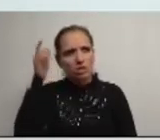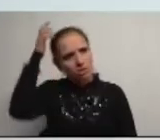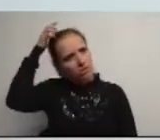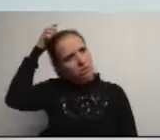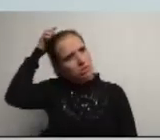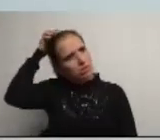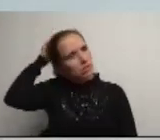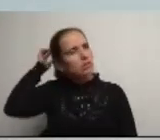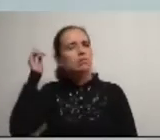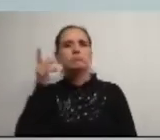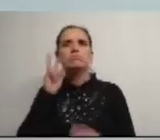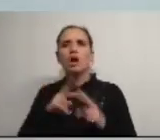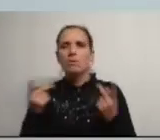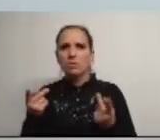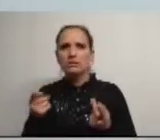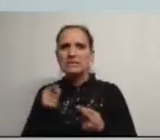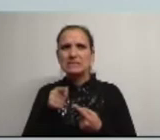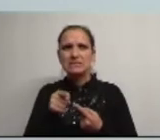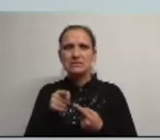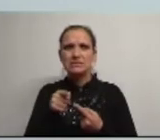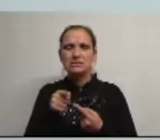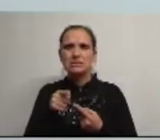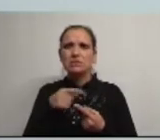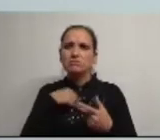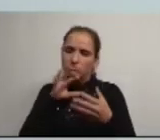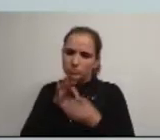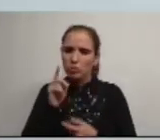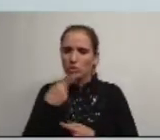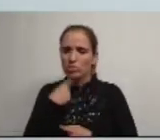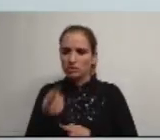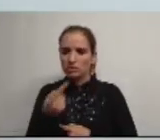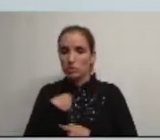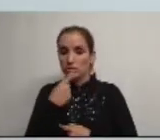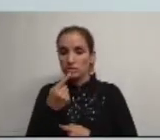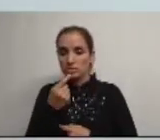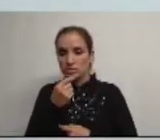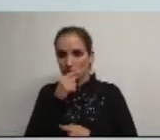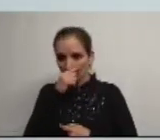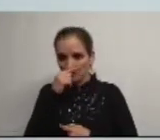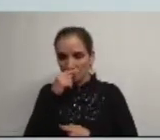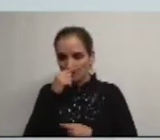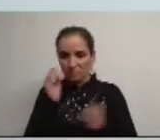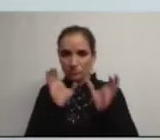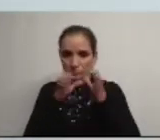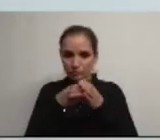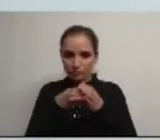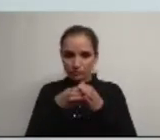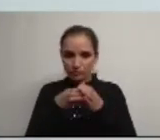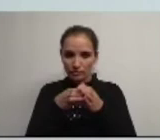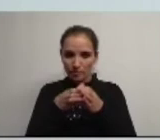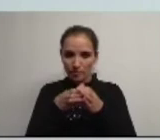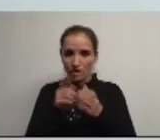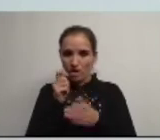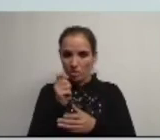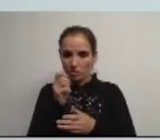questão da municipalização tudo isto tem a ver com aquilo que eu disse eu falei num lobby que é a European